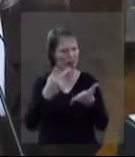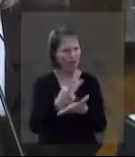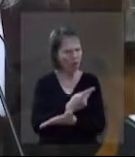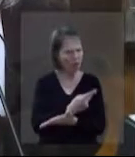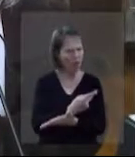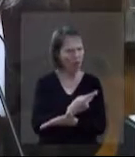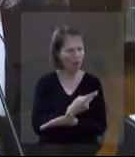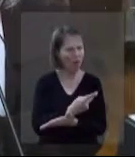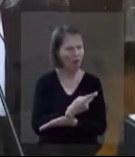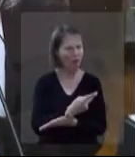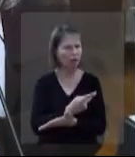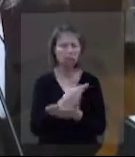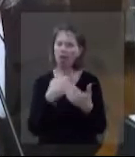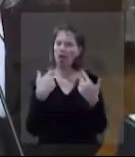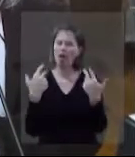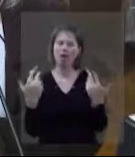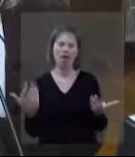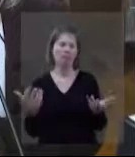Você já errou?